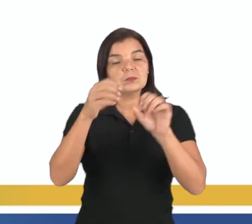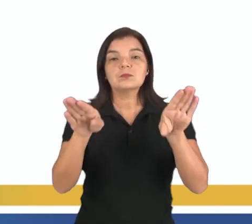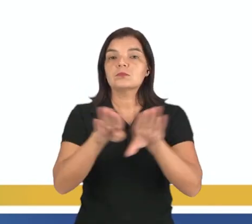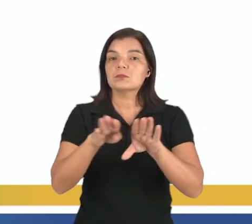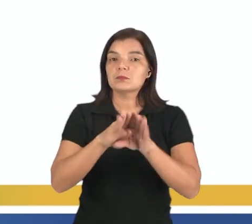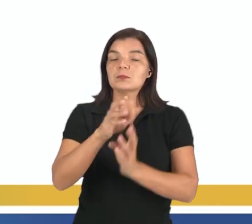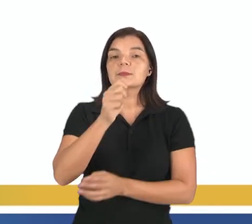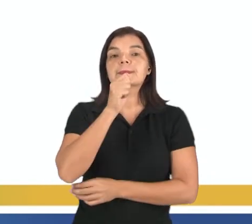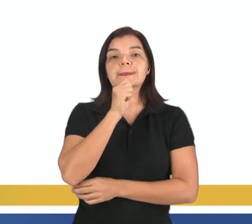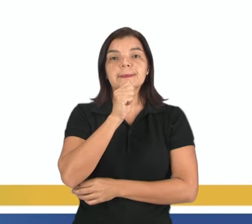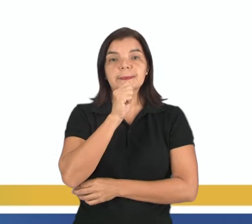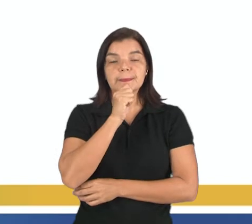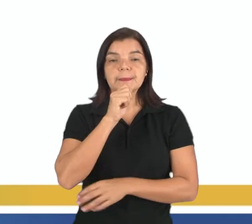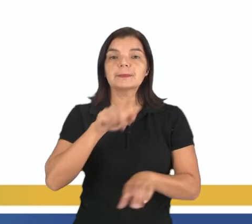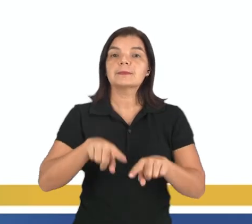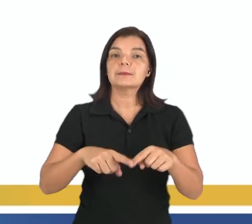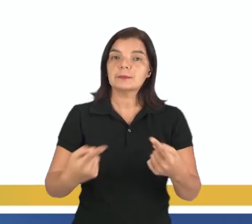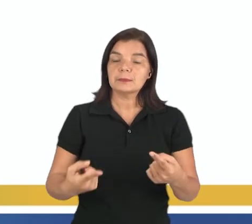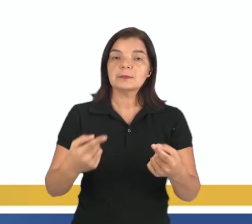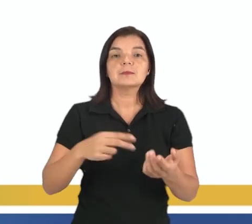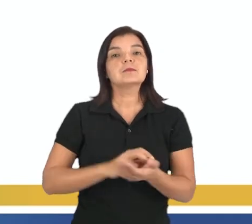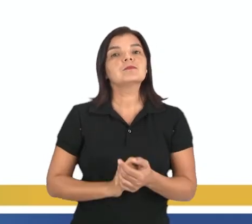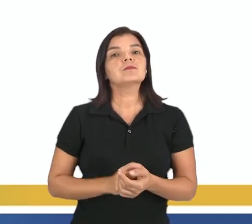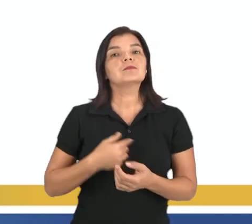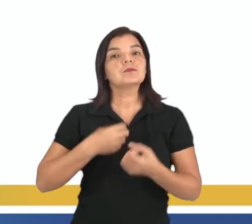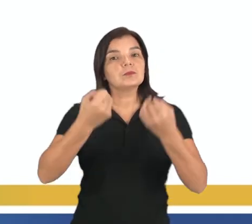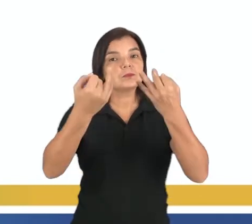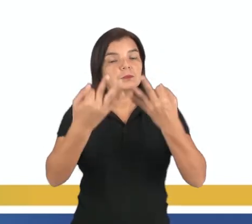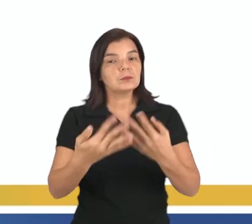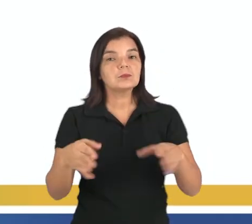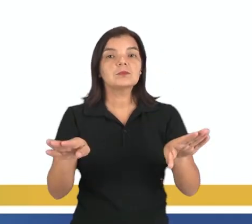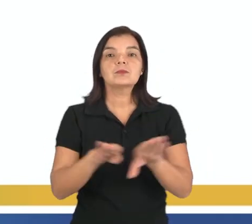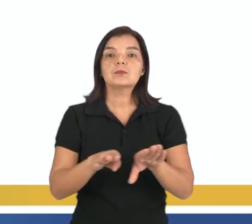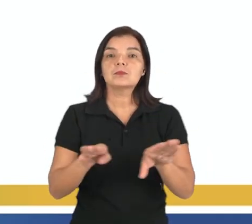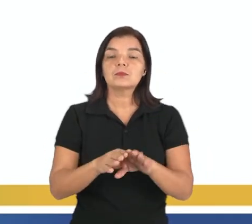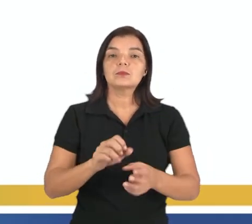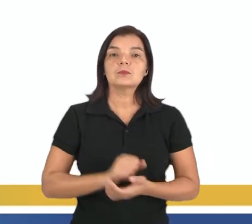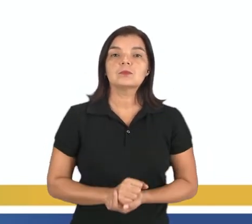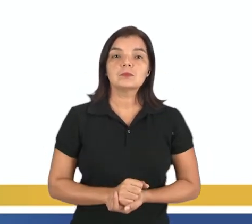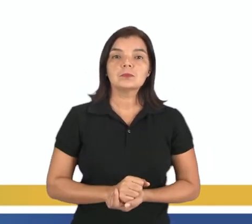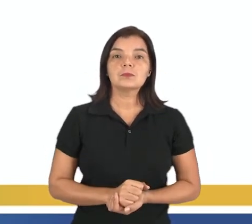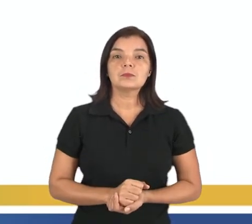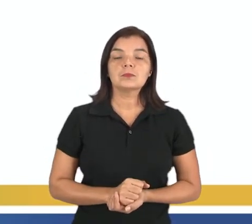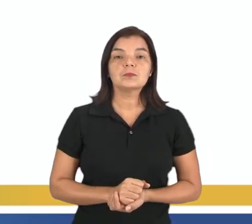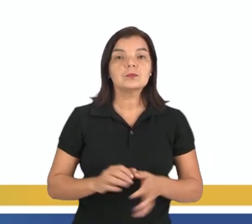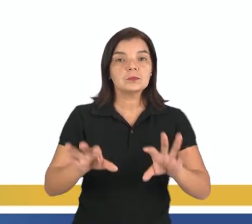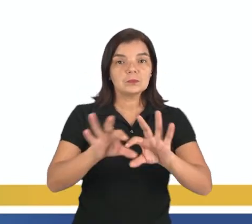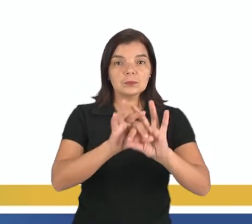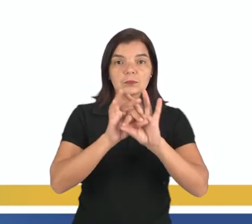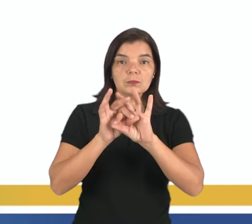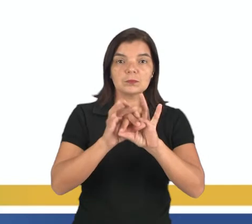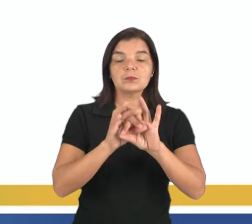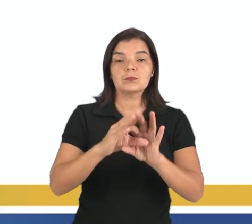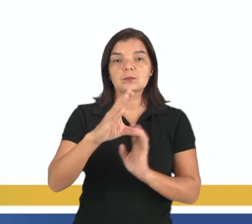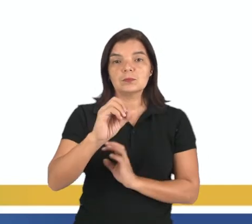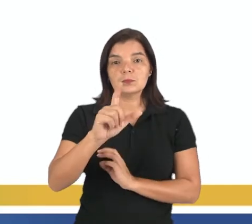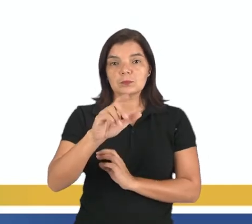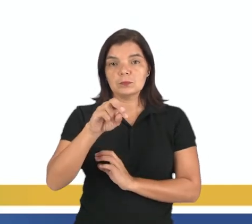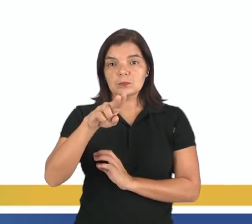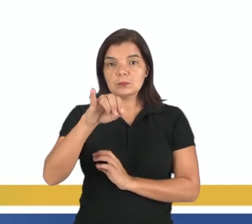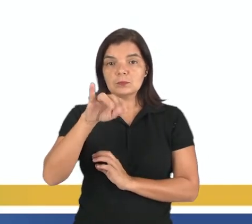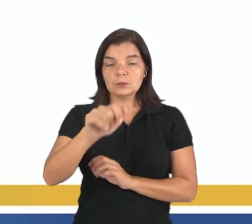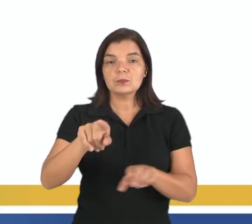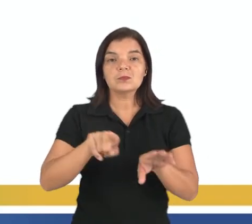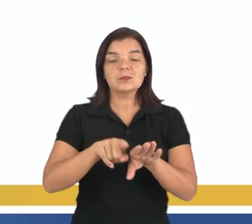ainda manufaturados. Não é verdade? Vale nós falarmos aqui que nesse pacto colonial, as